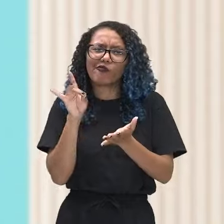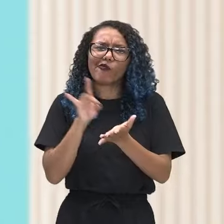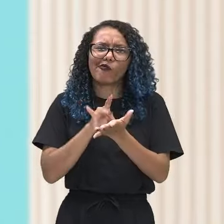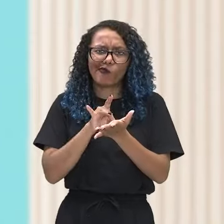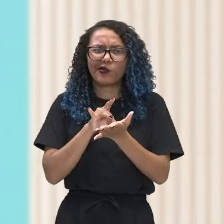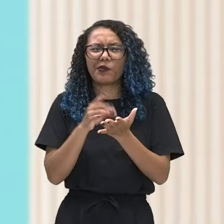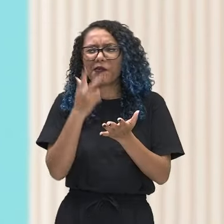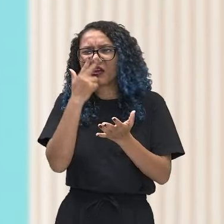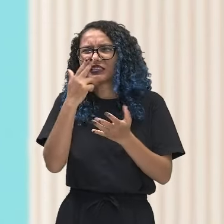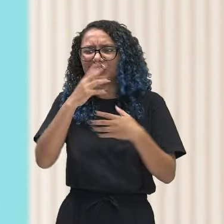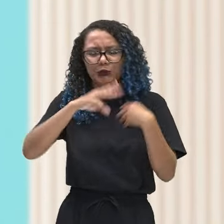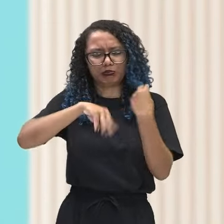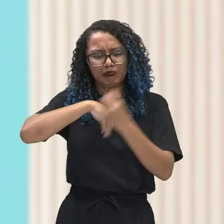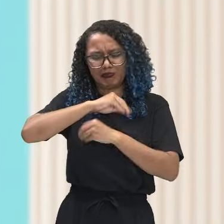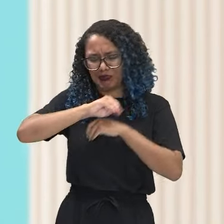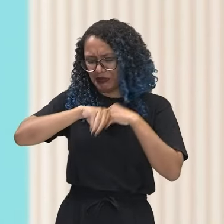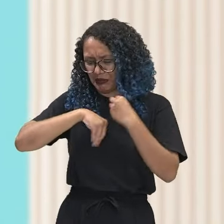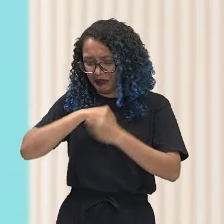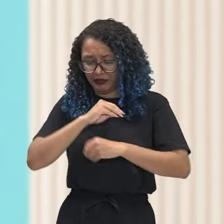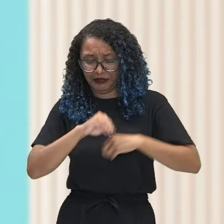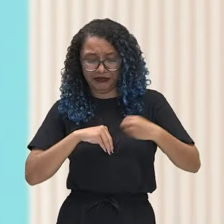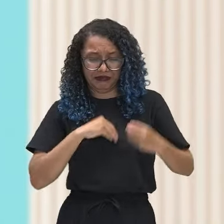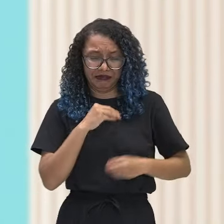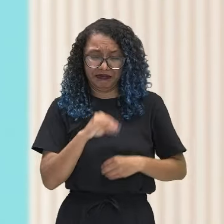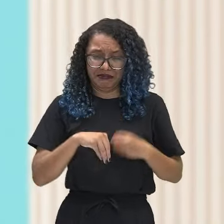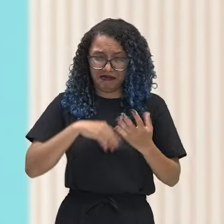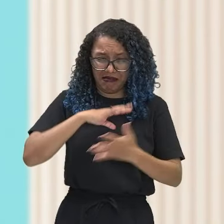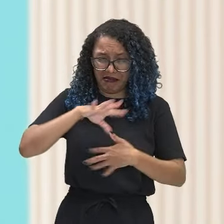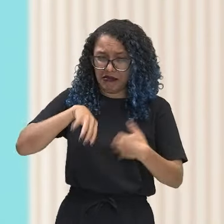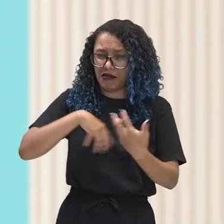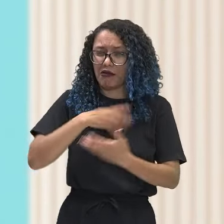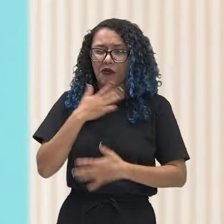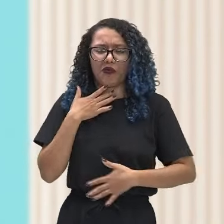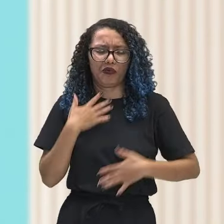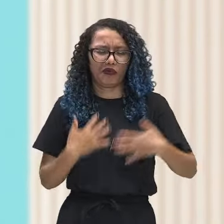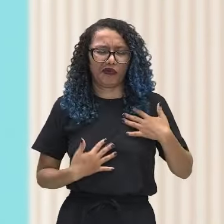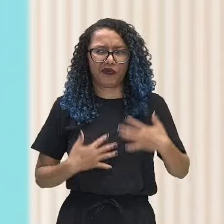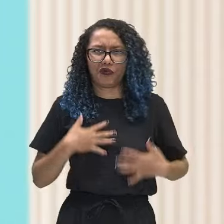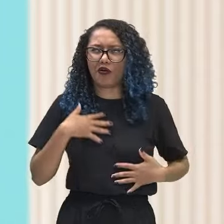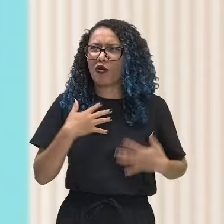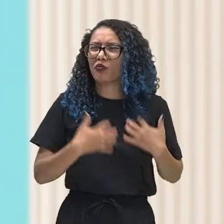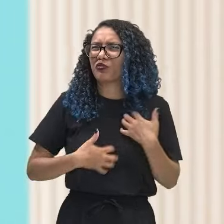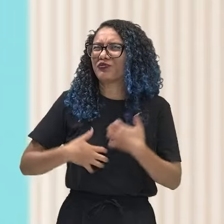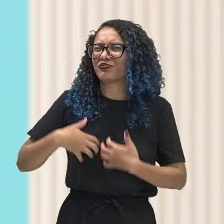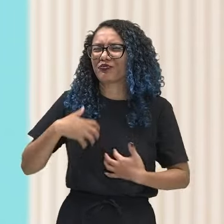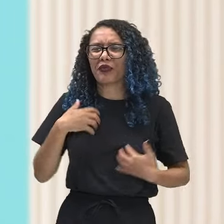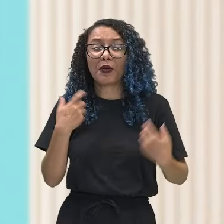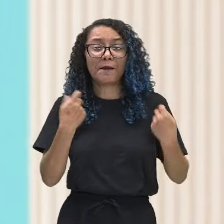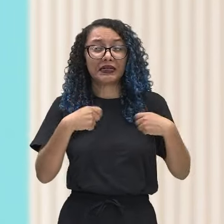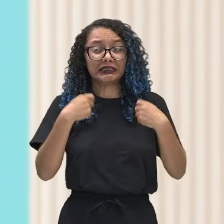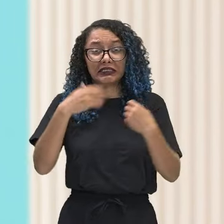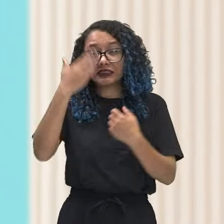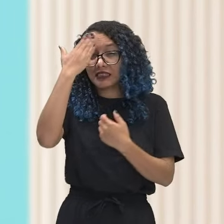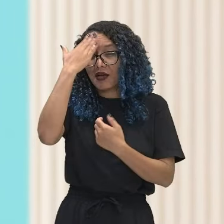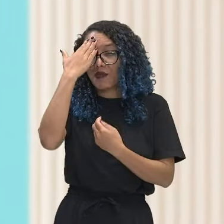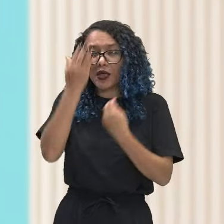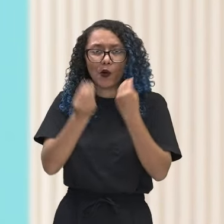bagunça enorme no seu corpo, né? E você tem que tentar lidar com isso. Isso gera